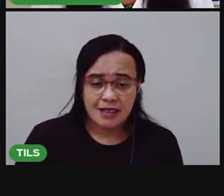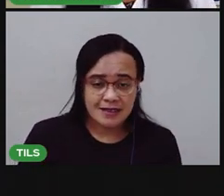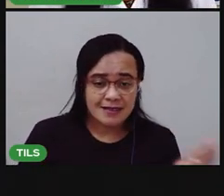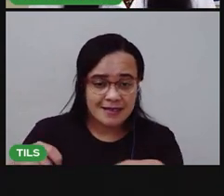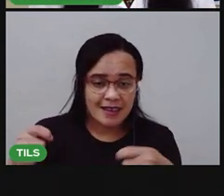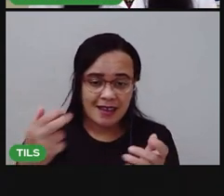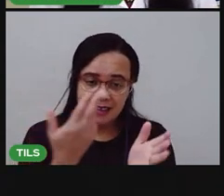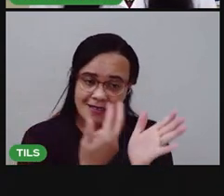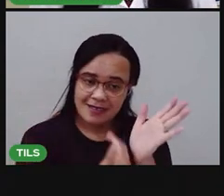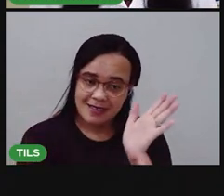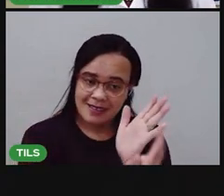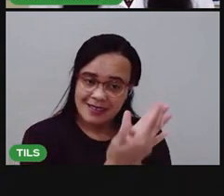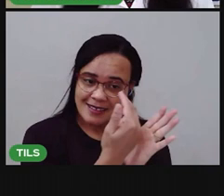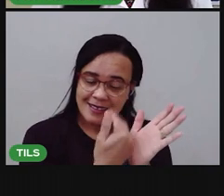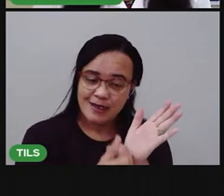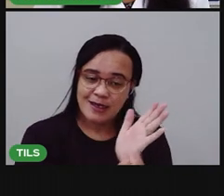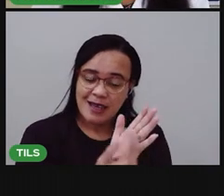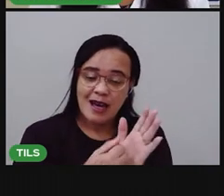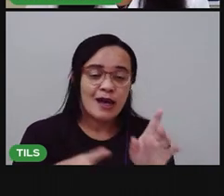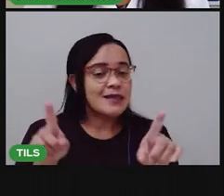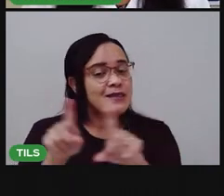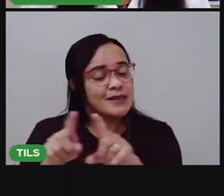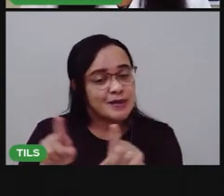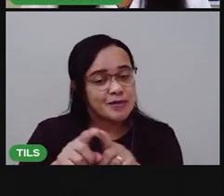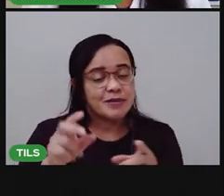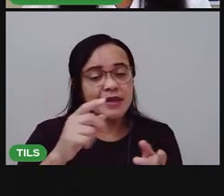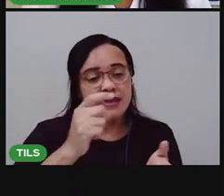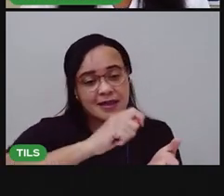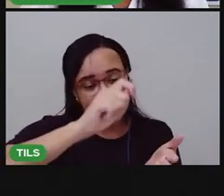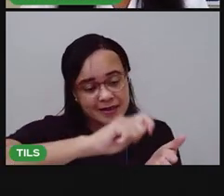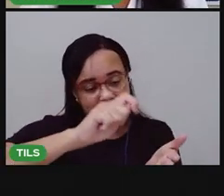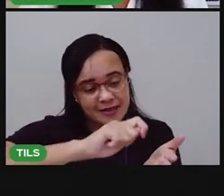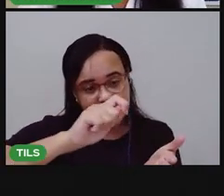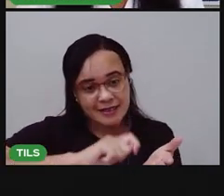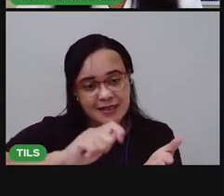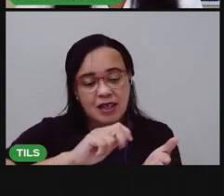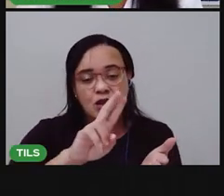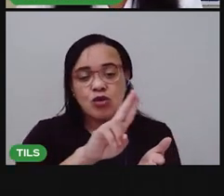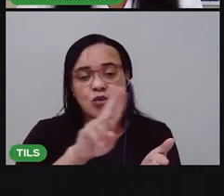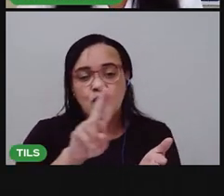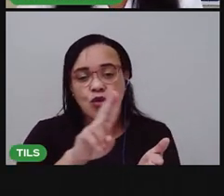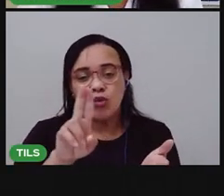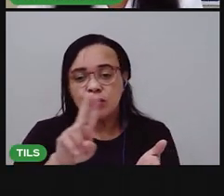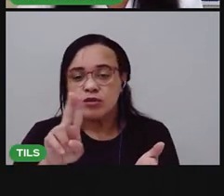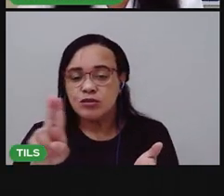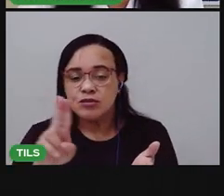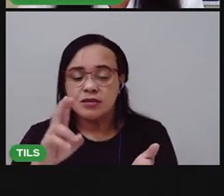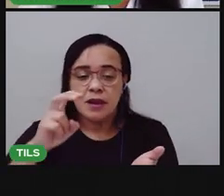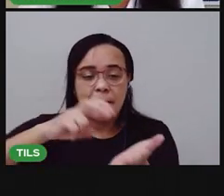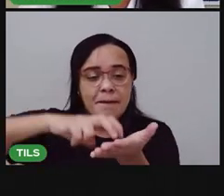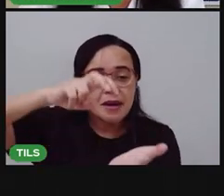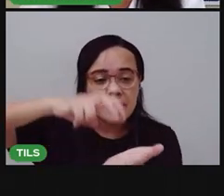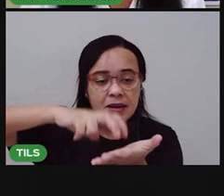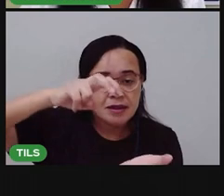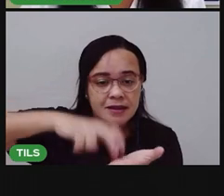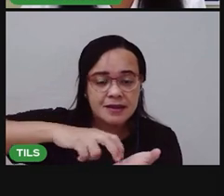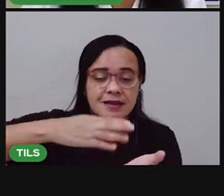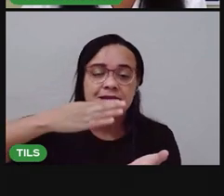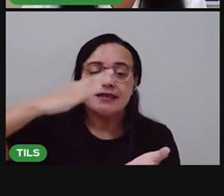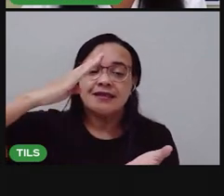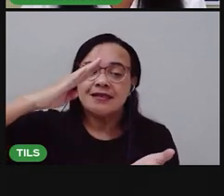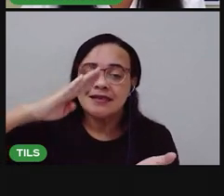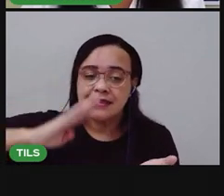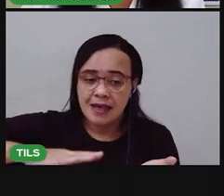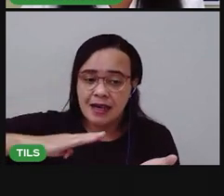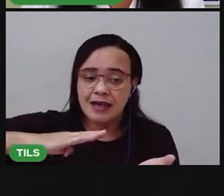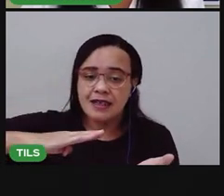no seu caderno, tenta escrever essas palavras. ó, manhã, tarde,